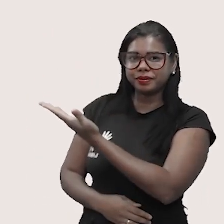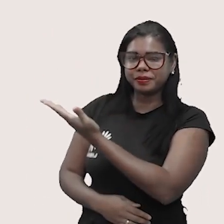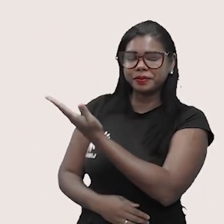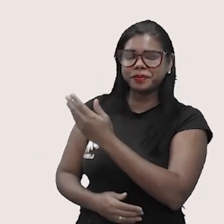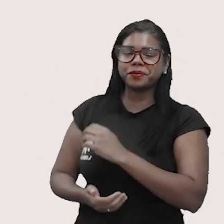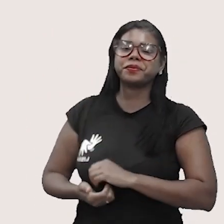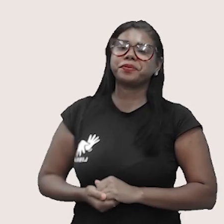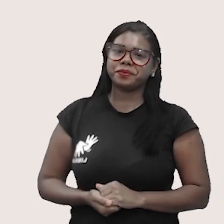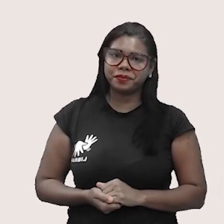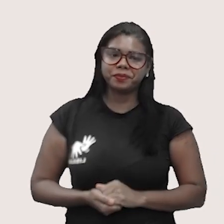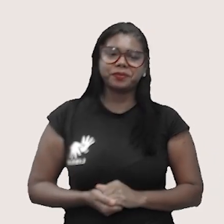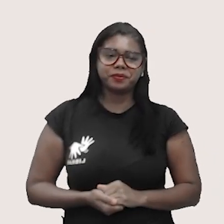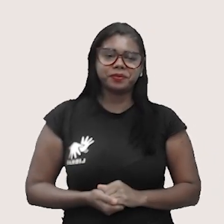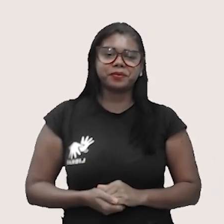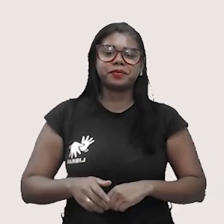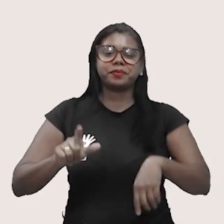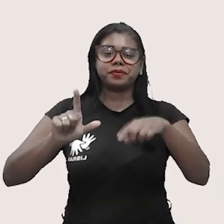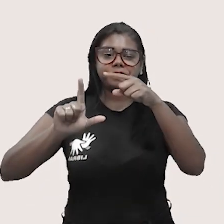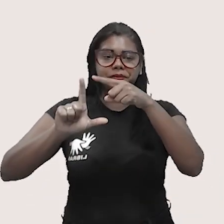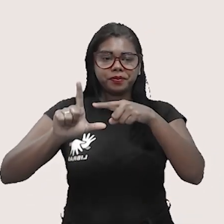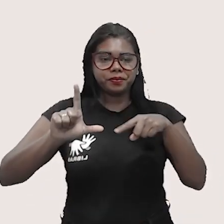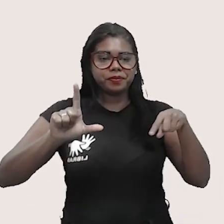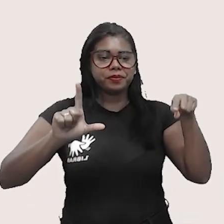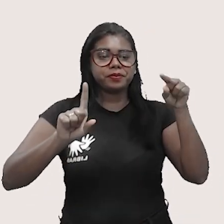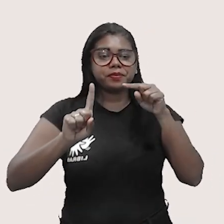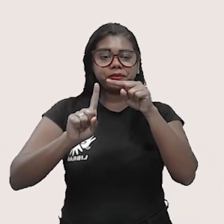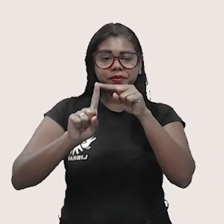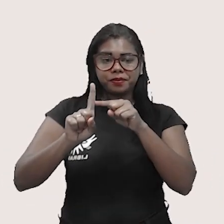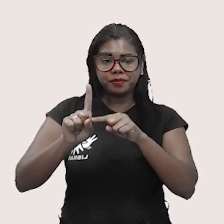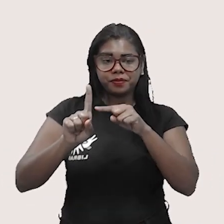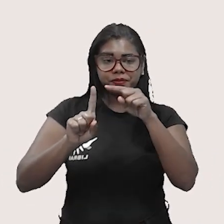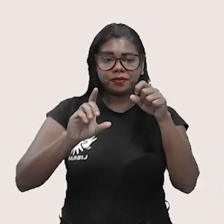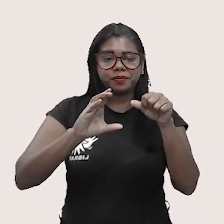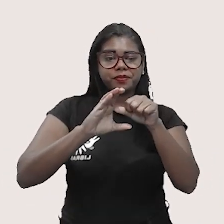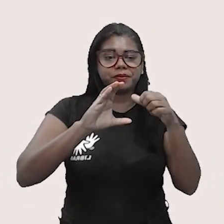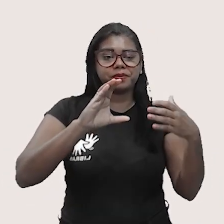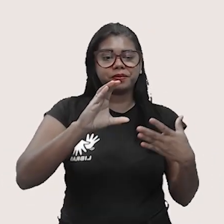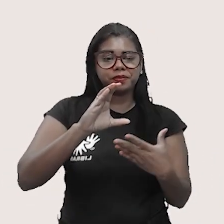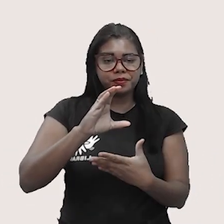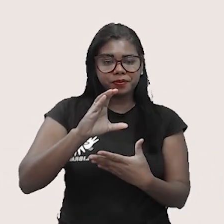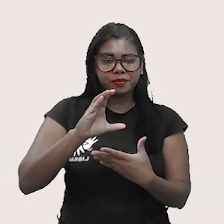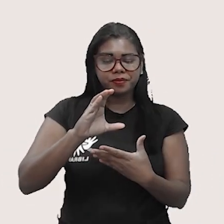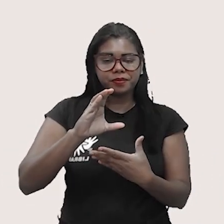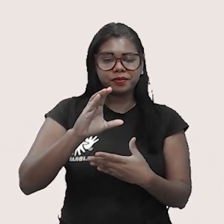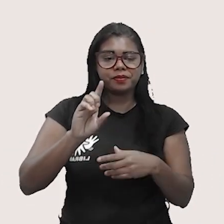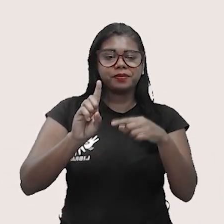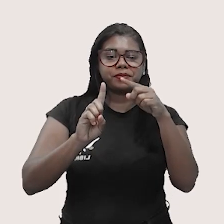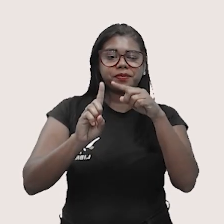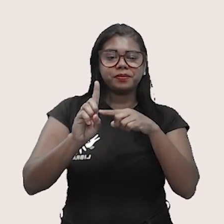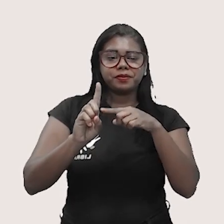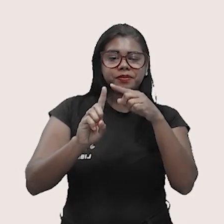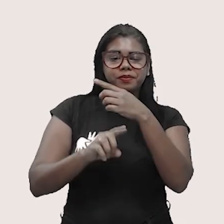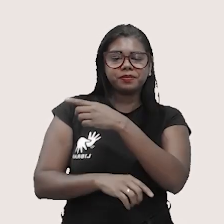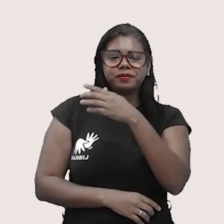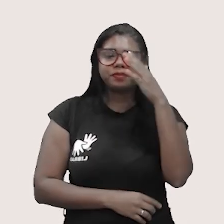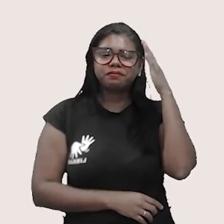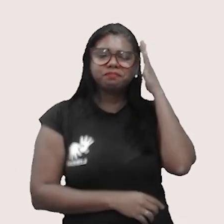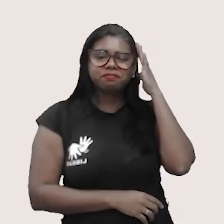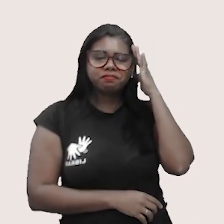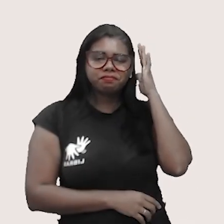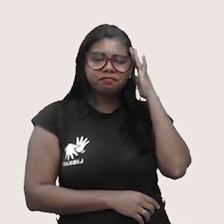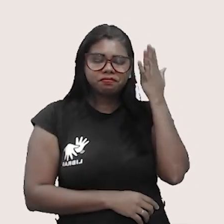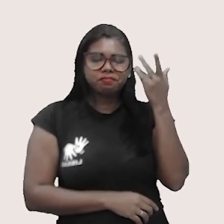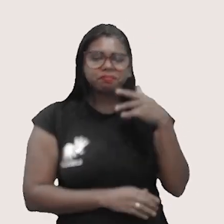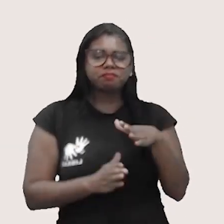duas isotermas. Então, é importante você caracterizar a isoterma e entender que os processos